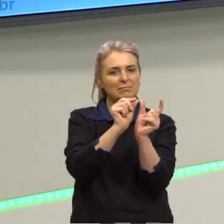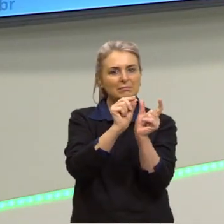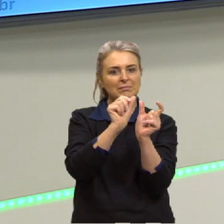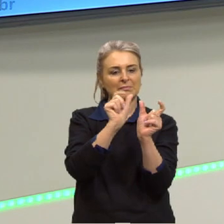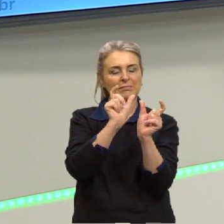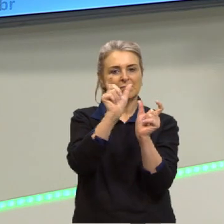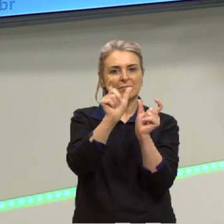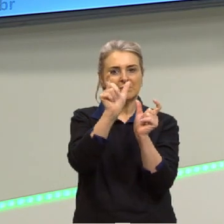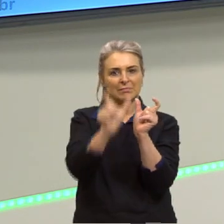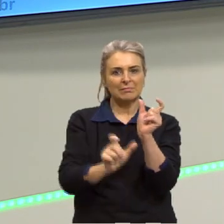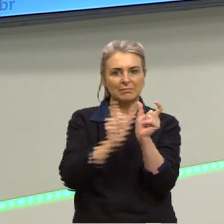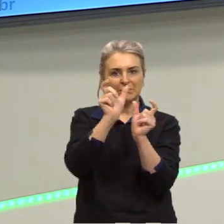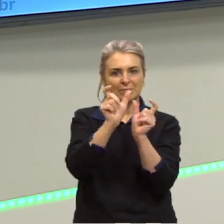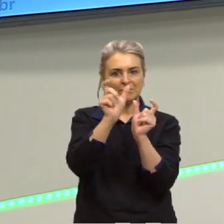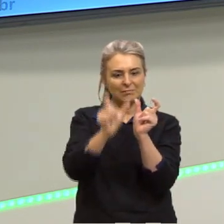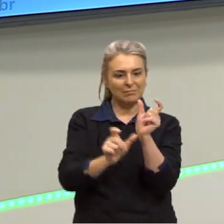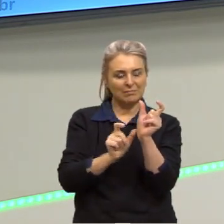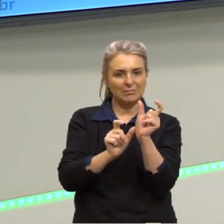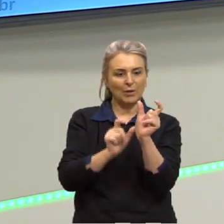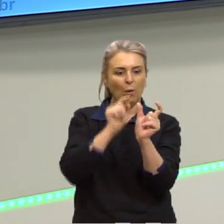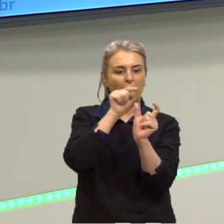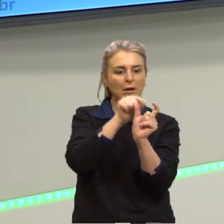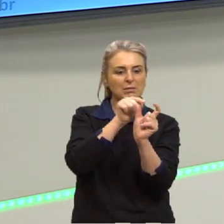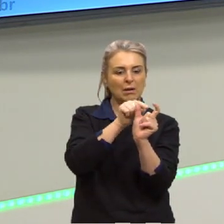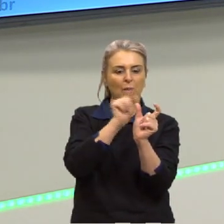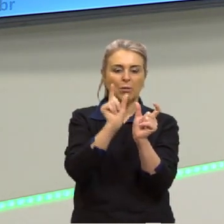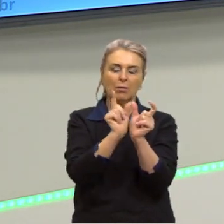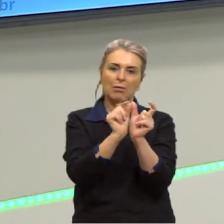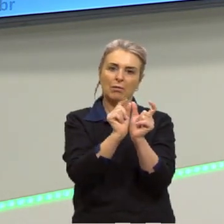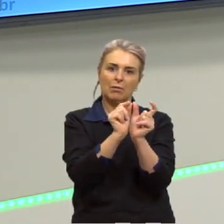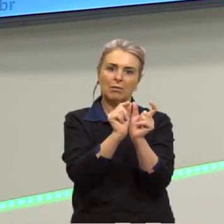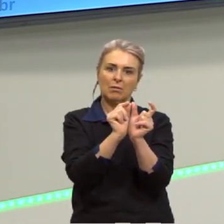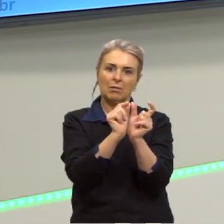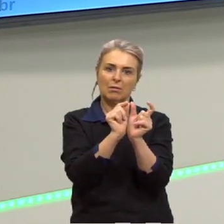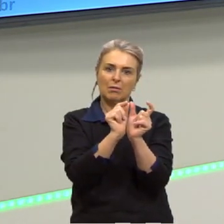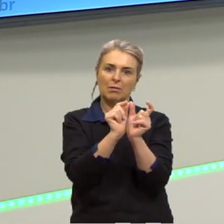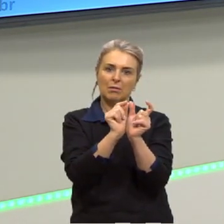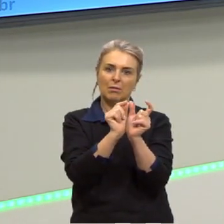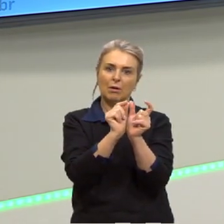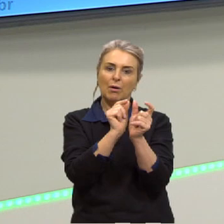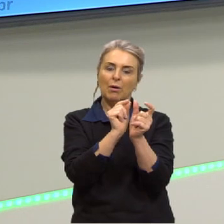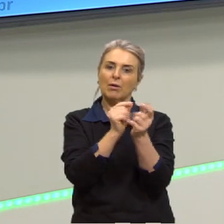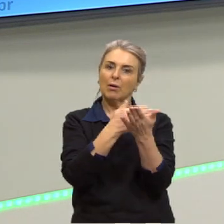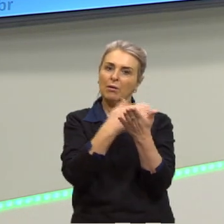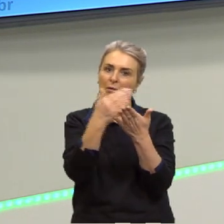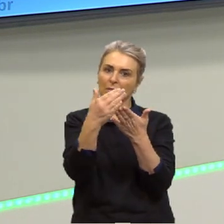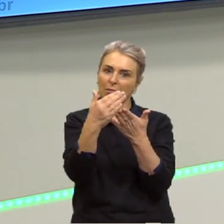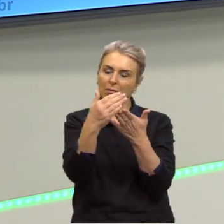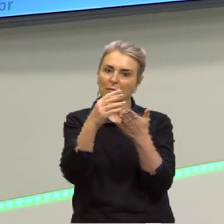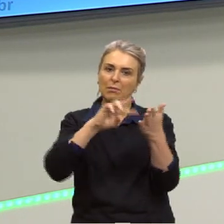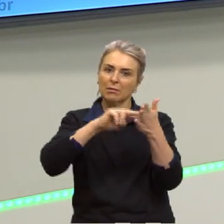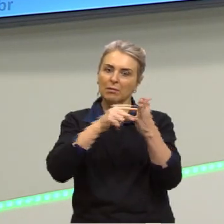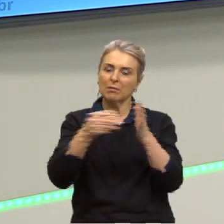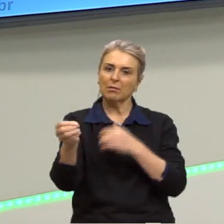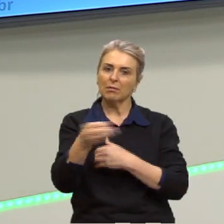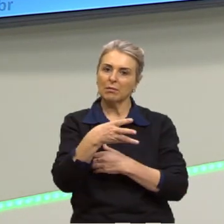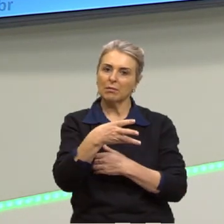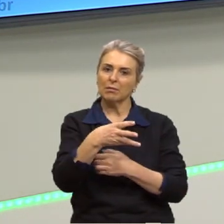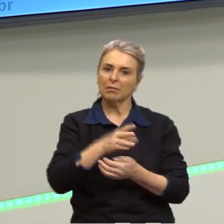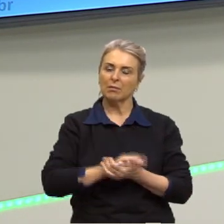tanto radical quanto sufixos, vão ser responsáveis por formar esses significados. Vamos adiante.